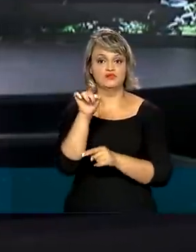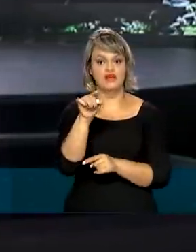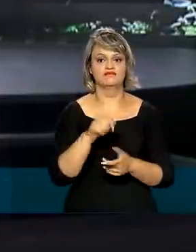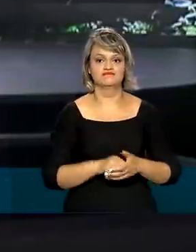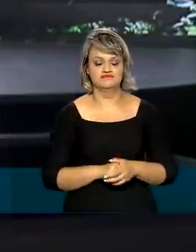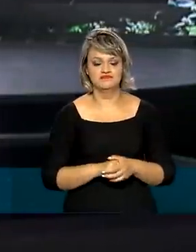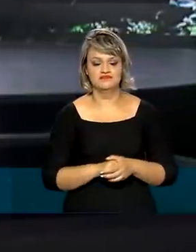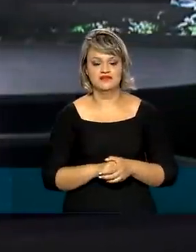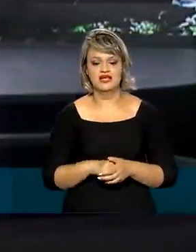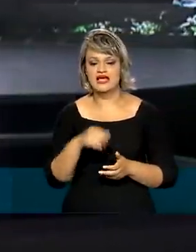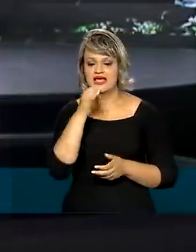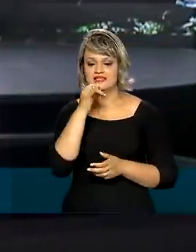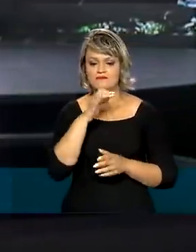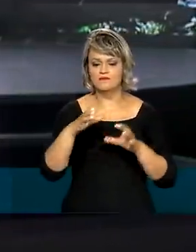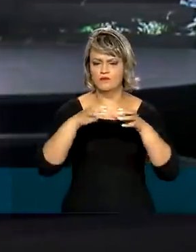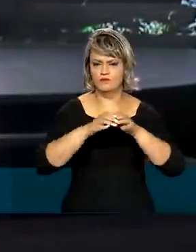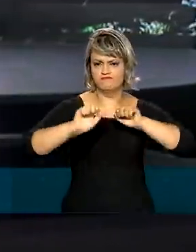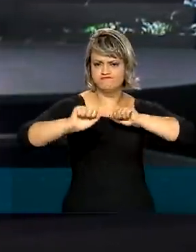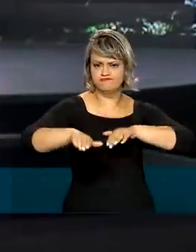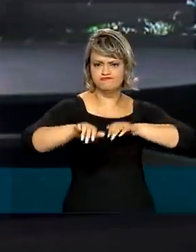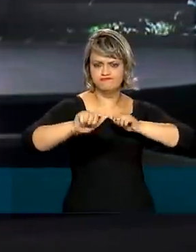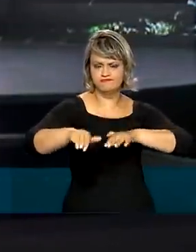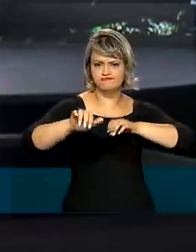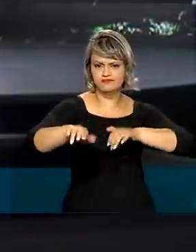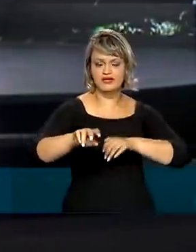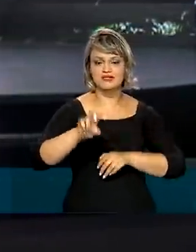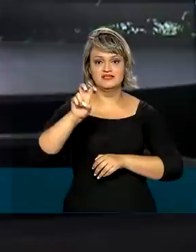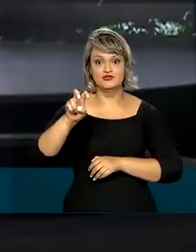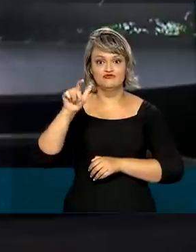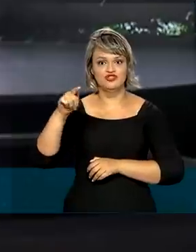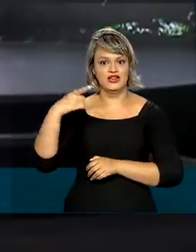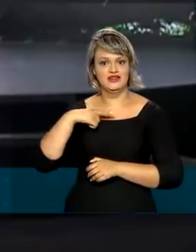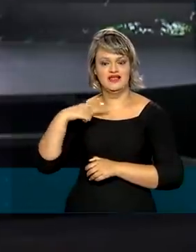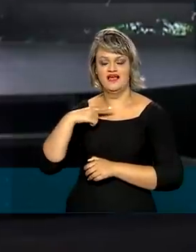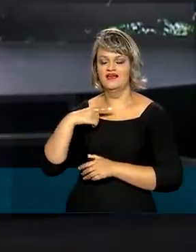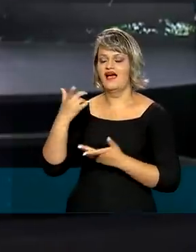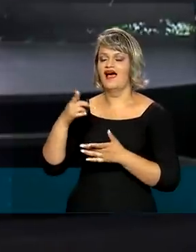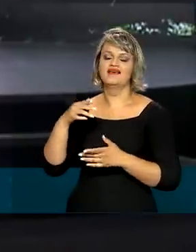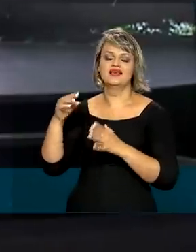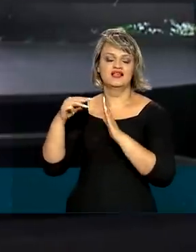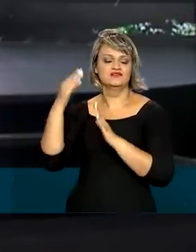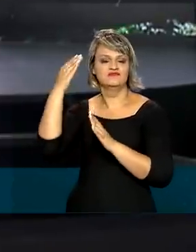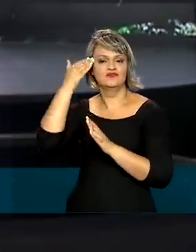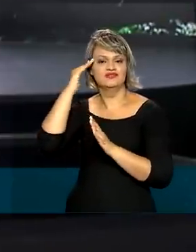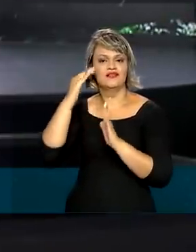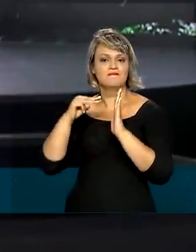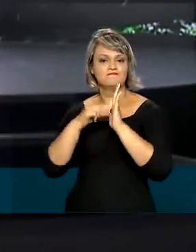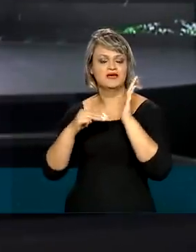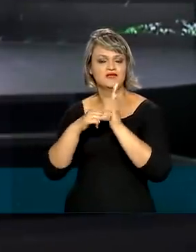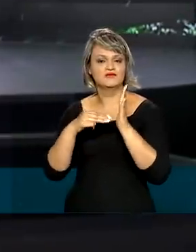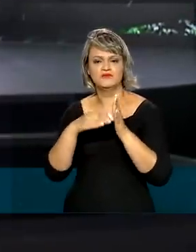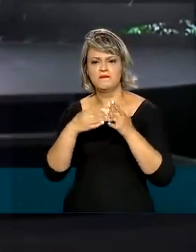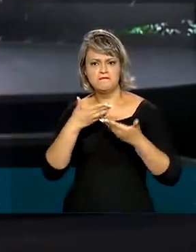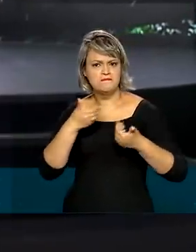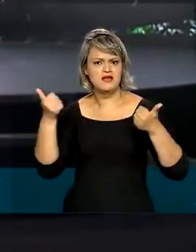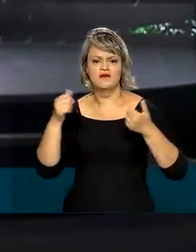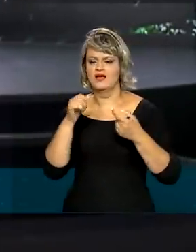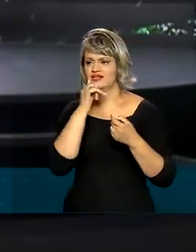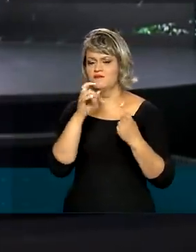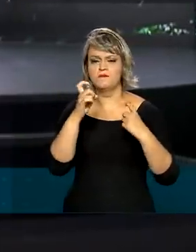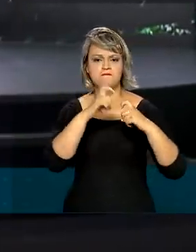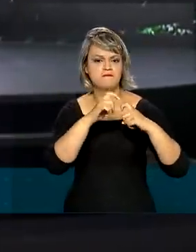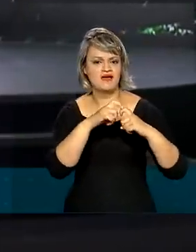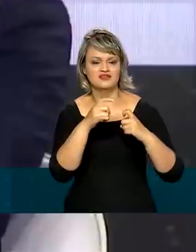A bolinha lá do Pelotão de São Joaquim vai estar ligada com os melhores métodos educacionais do mundo. O médico do